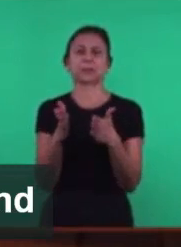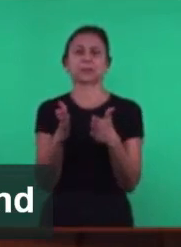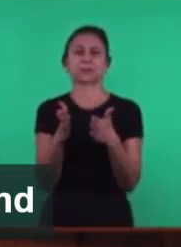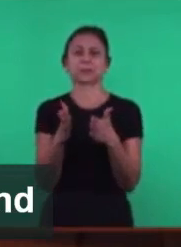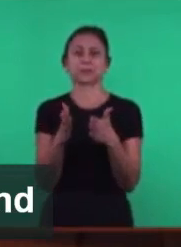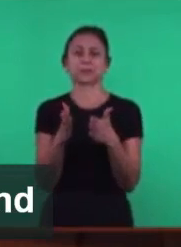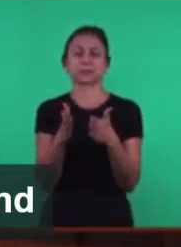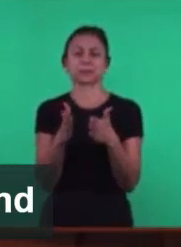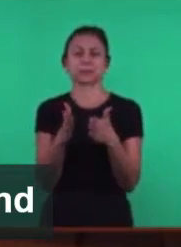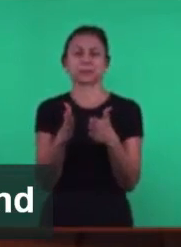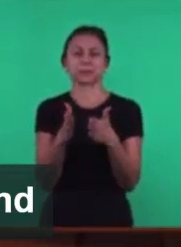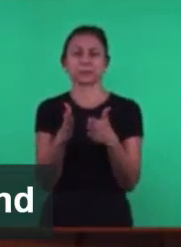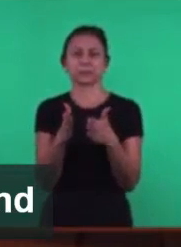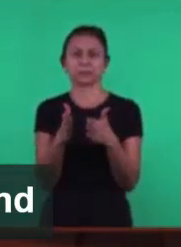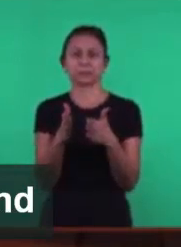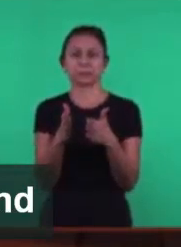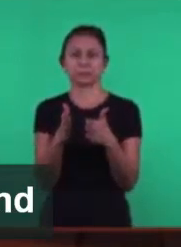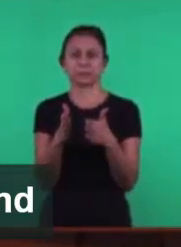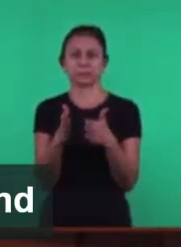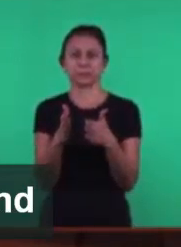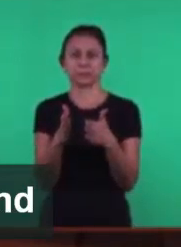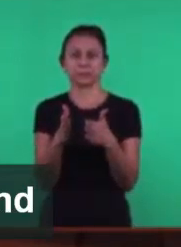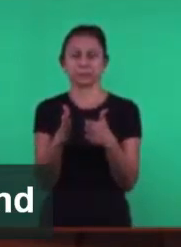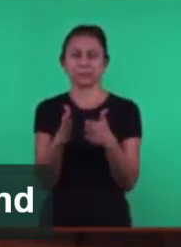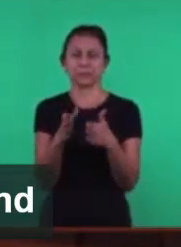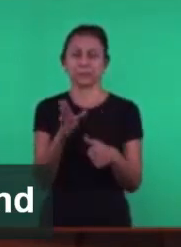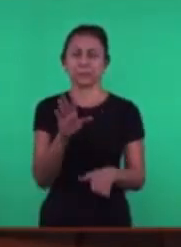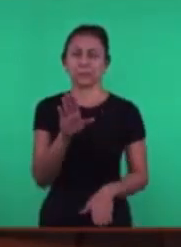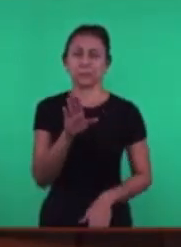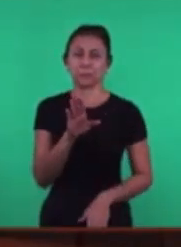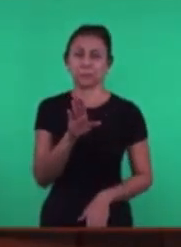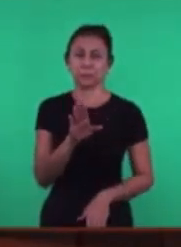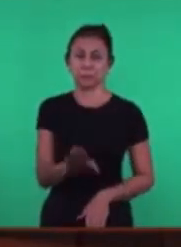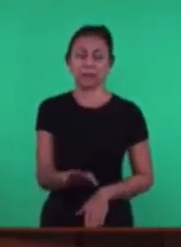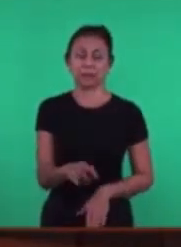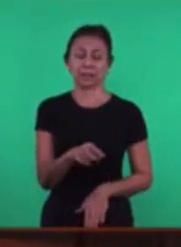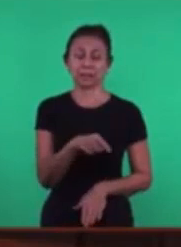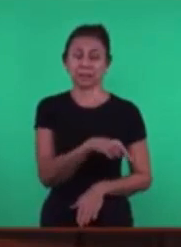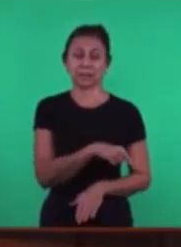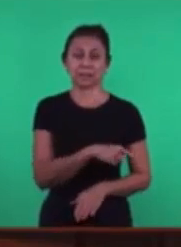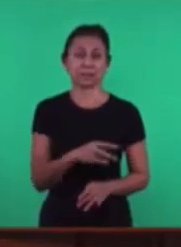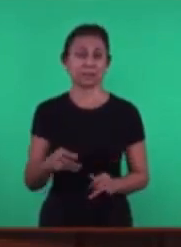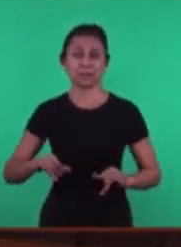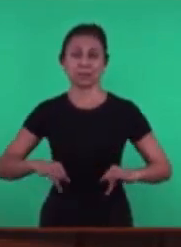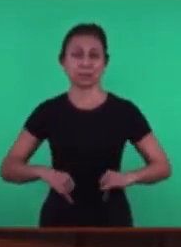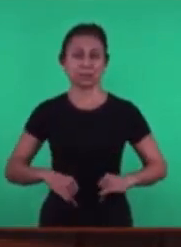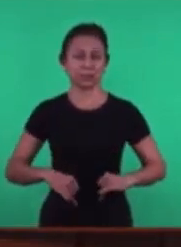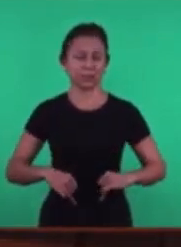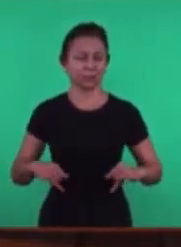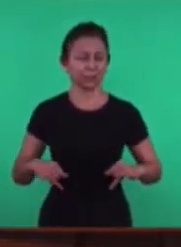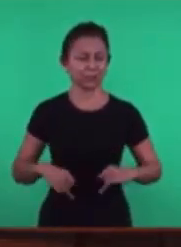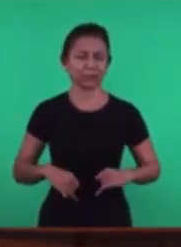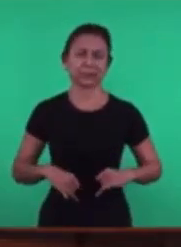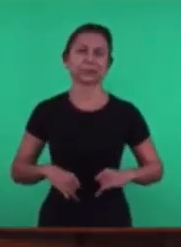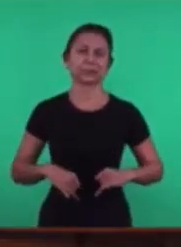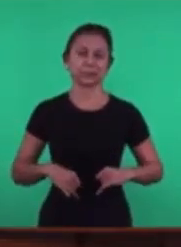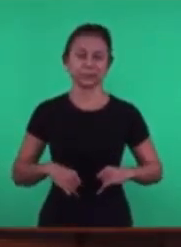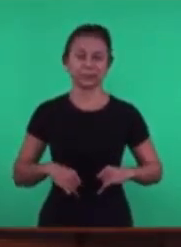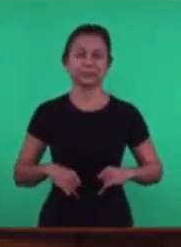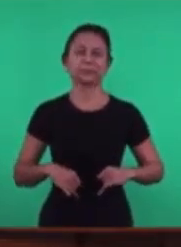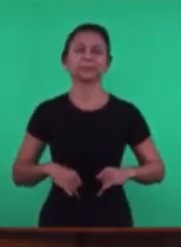Estão ali No solo Pisado Eles estão Cauterizados